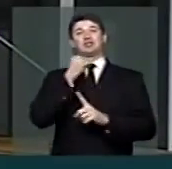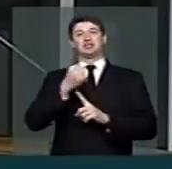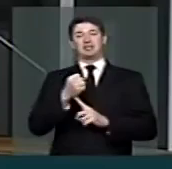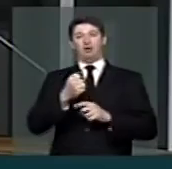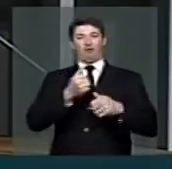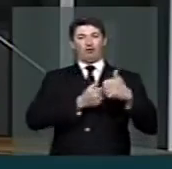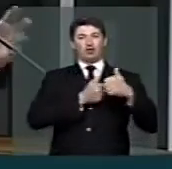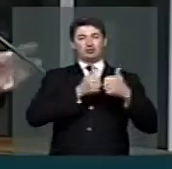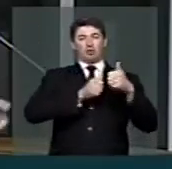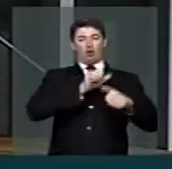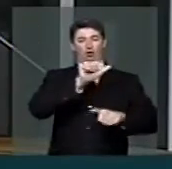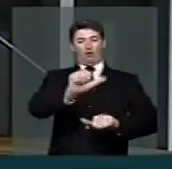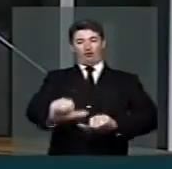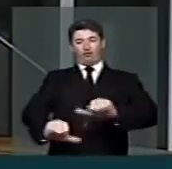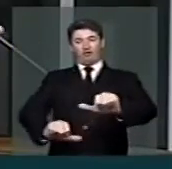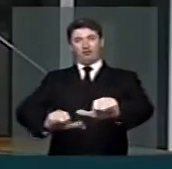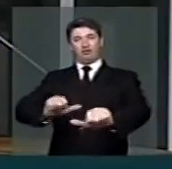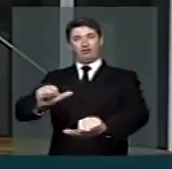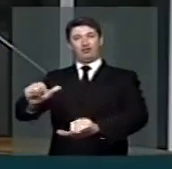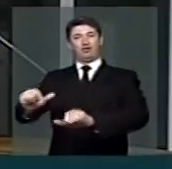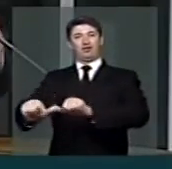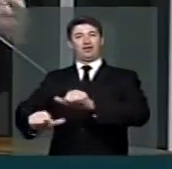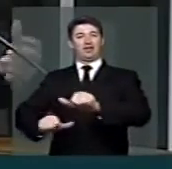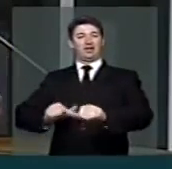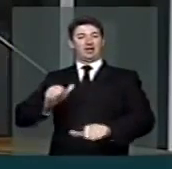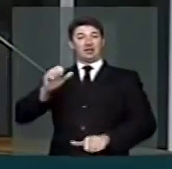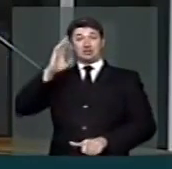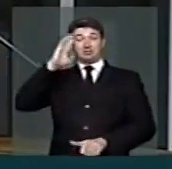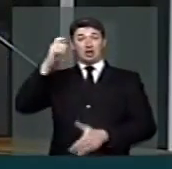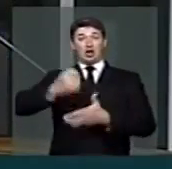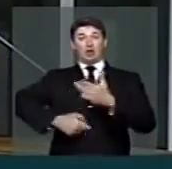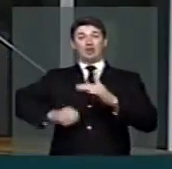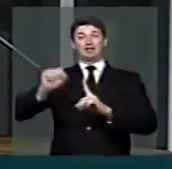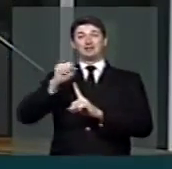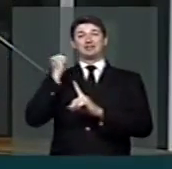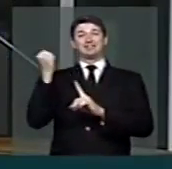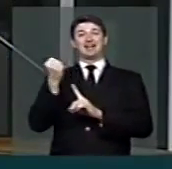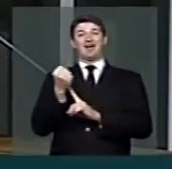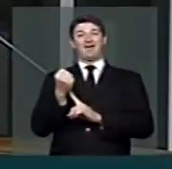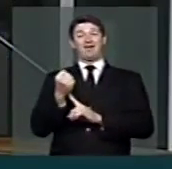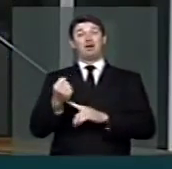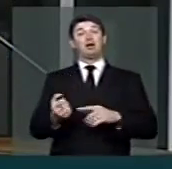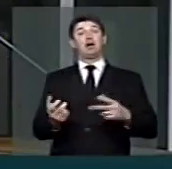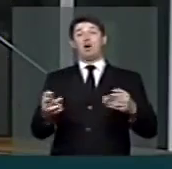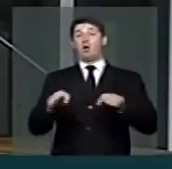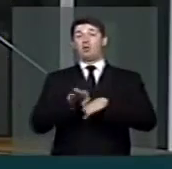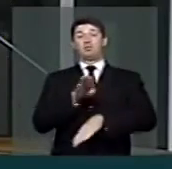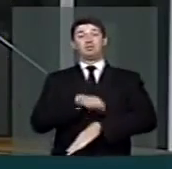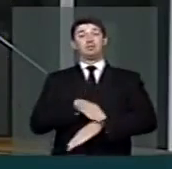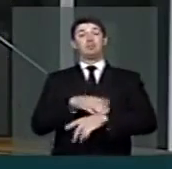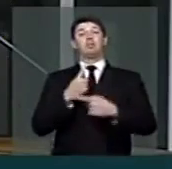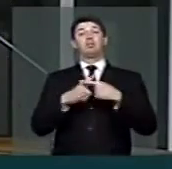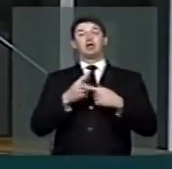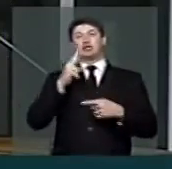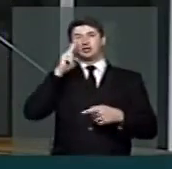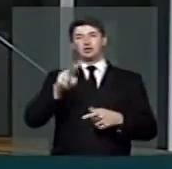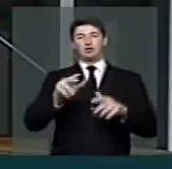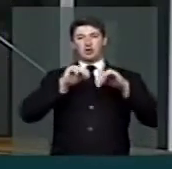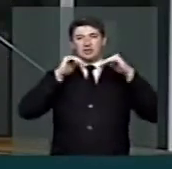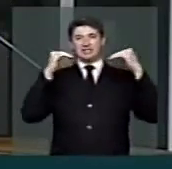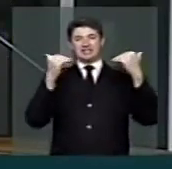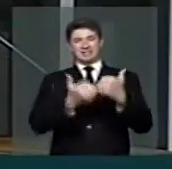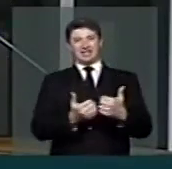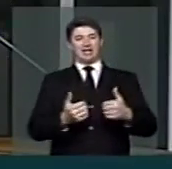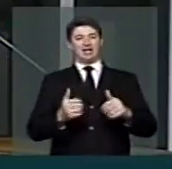futebol se transformou no país das grandes lutas sociais. Ao mesmo tempo em que nós vimos nos estádios